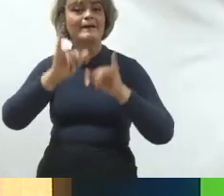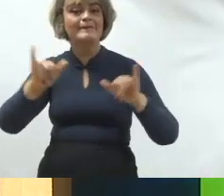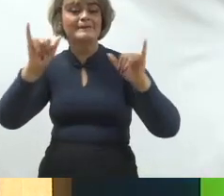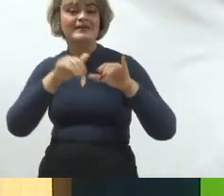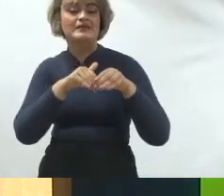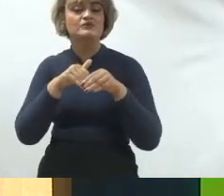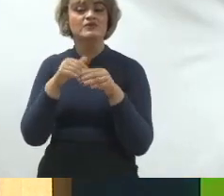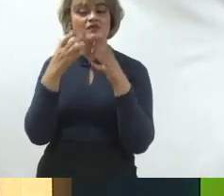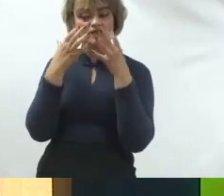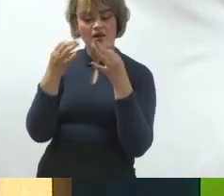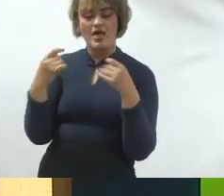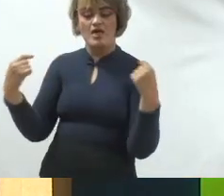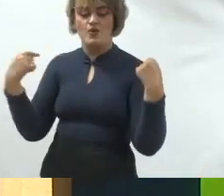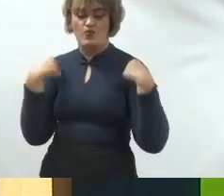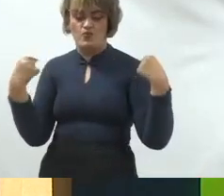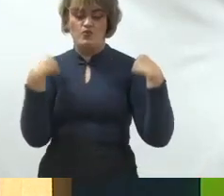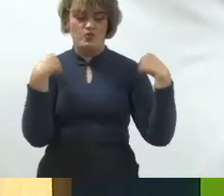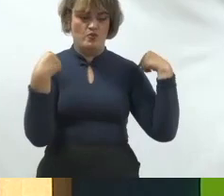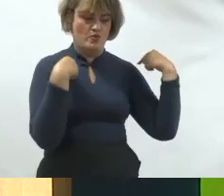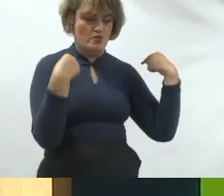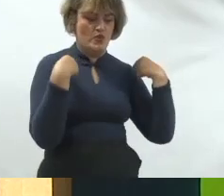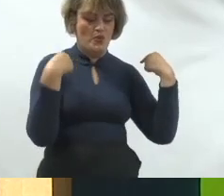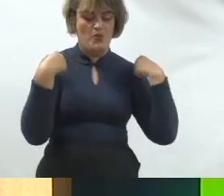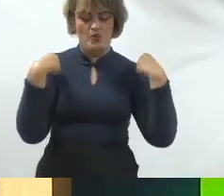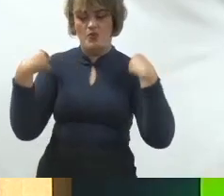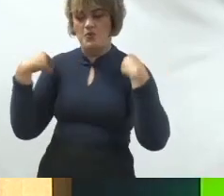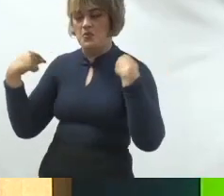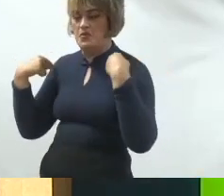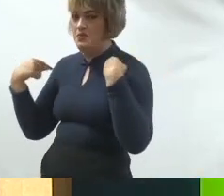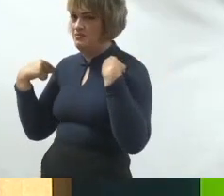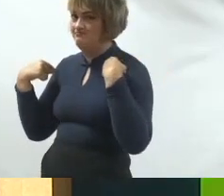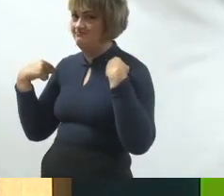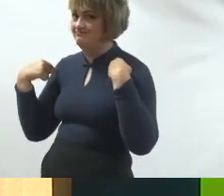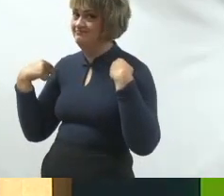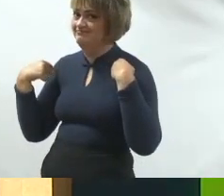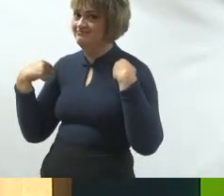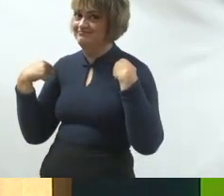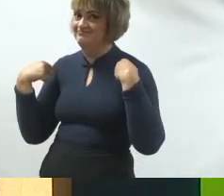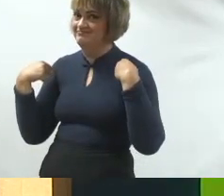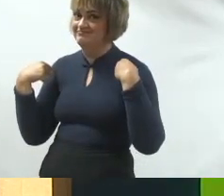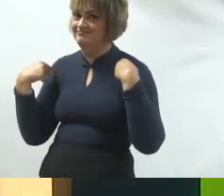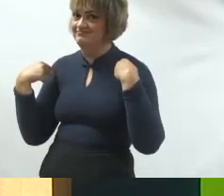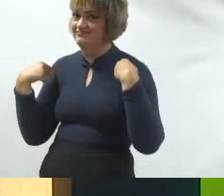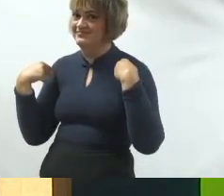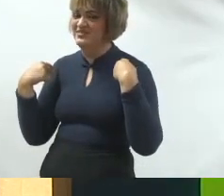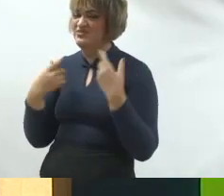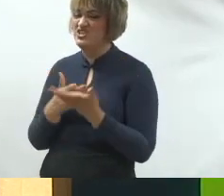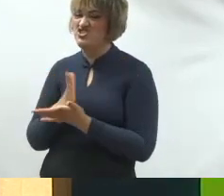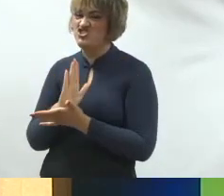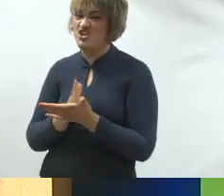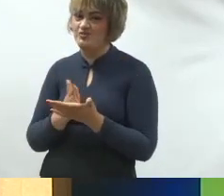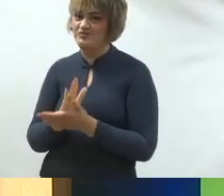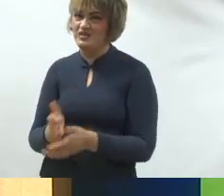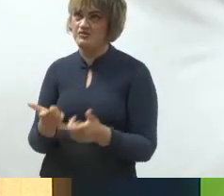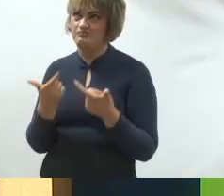preocupação o eu faço, eu assino, eu libero eu, eu, eu, eu isso tá enchendo o saco do eleitor